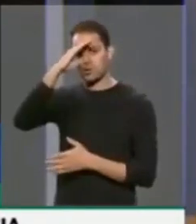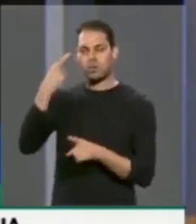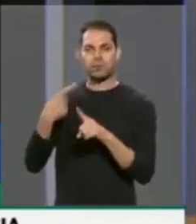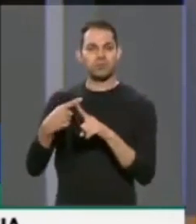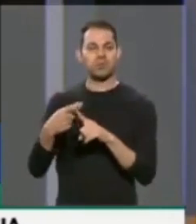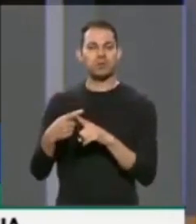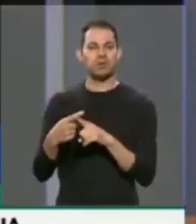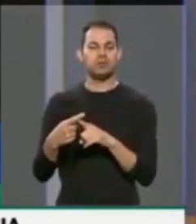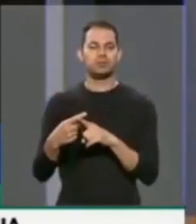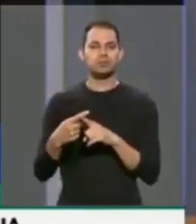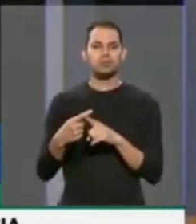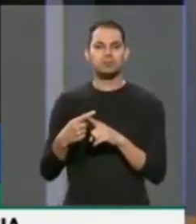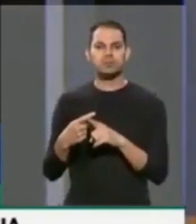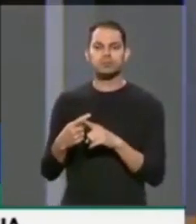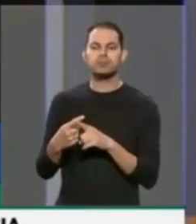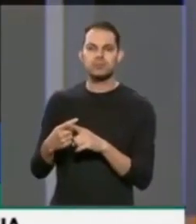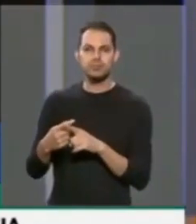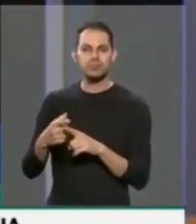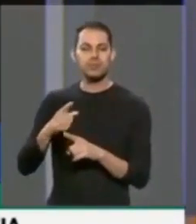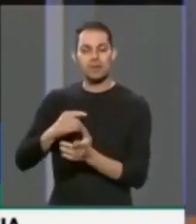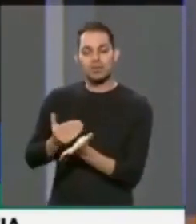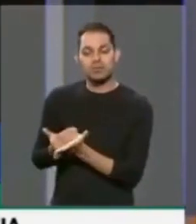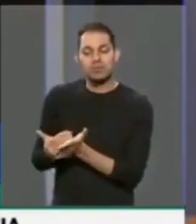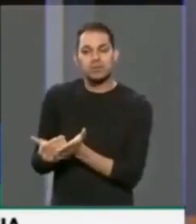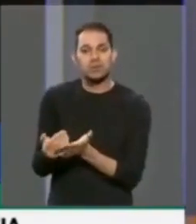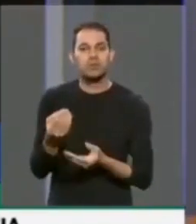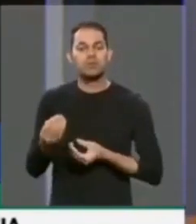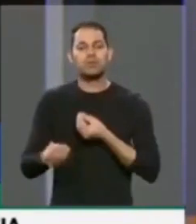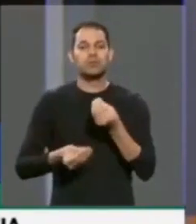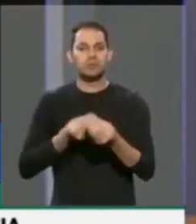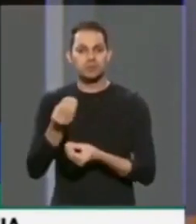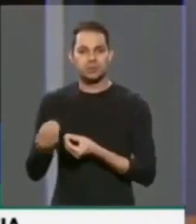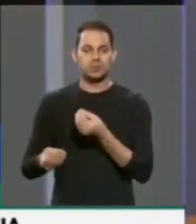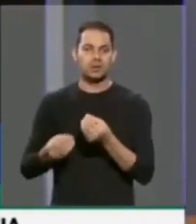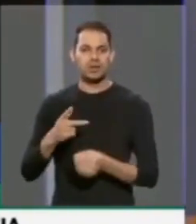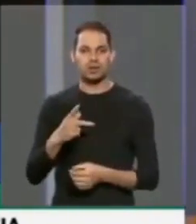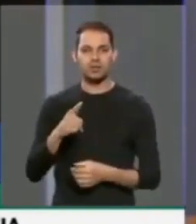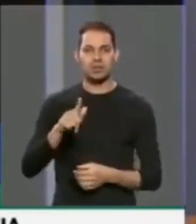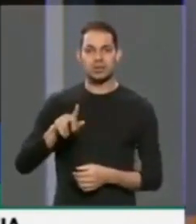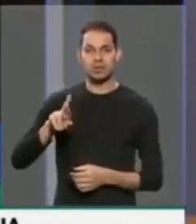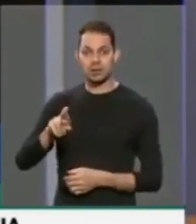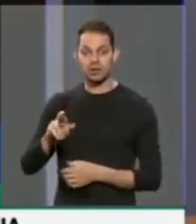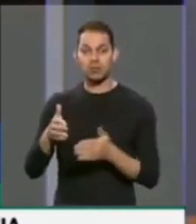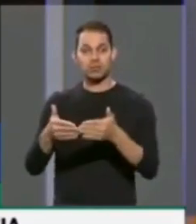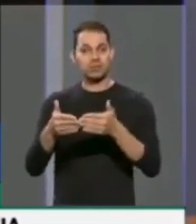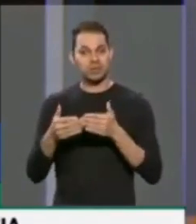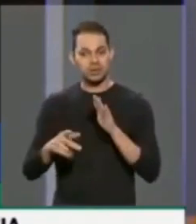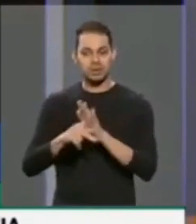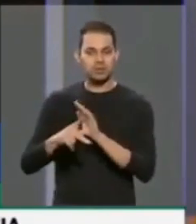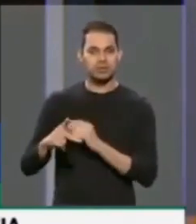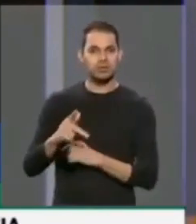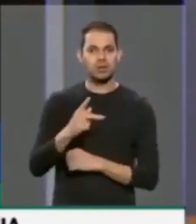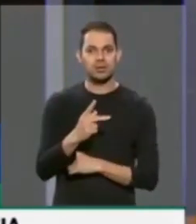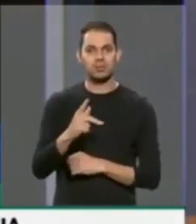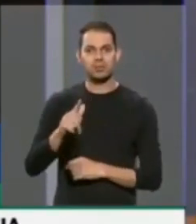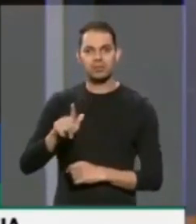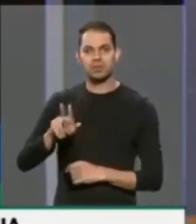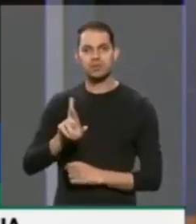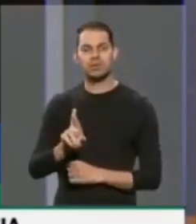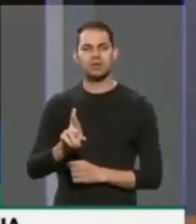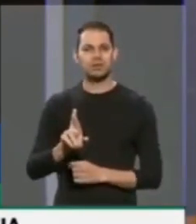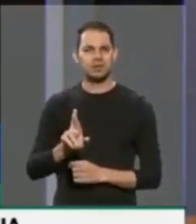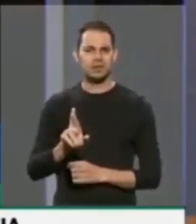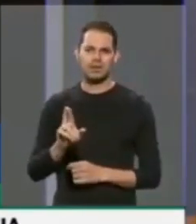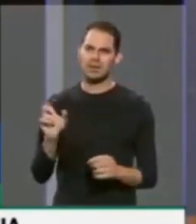teria sido, ele teria tido sua origem a partir da PGR, a partir de um pedido da PGR. Uma